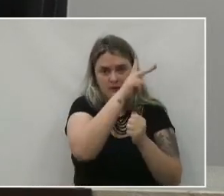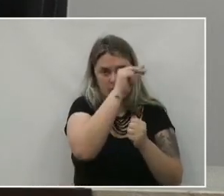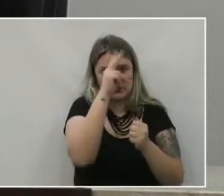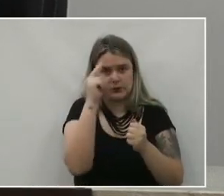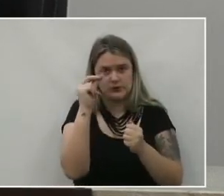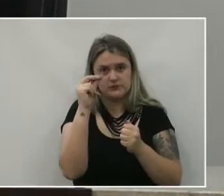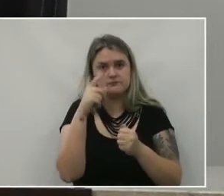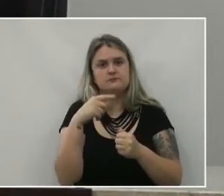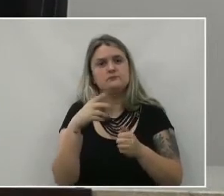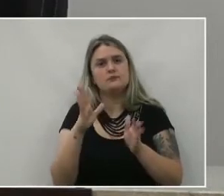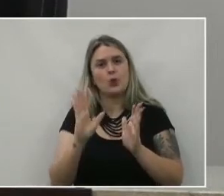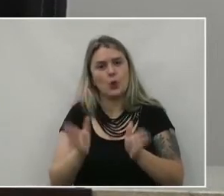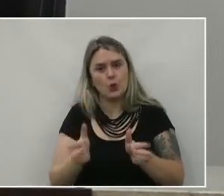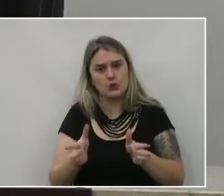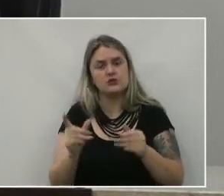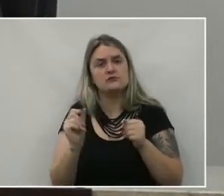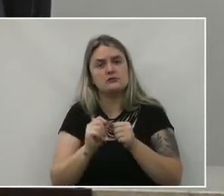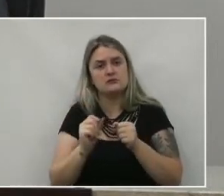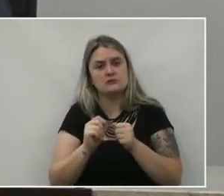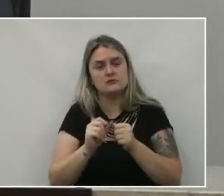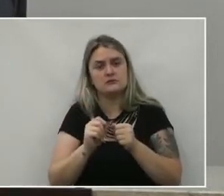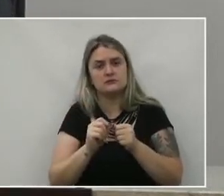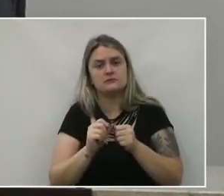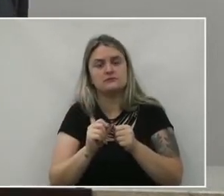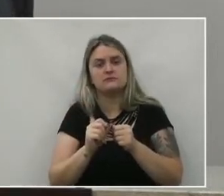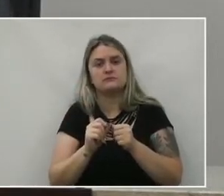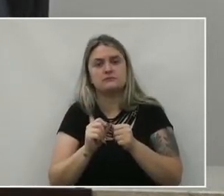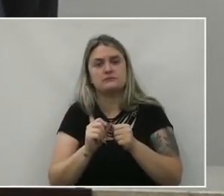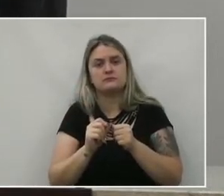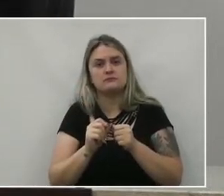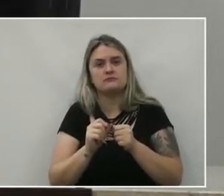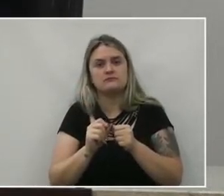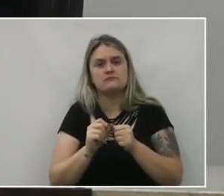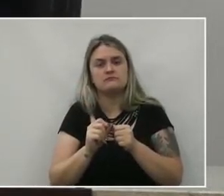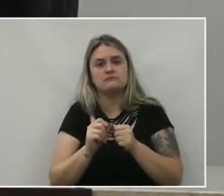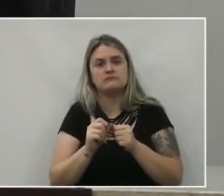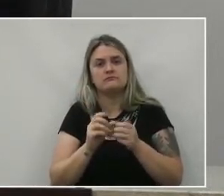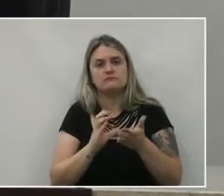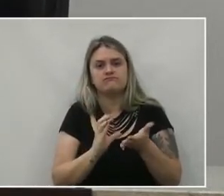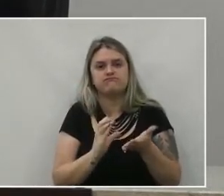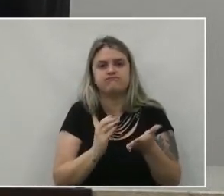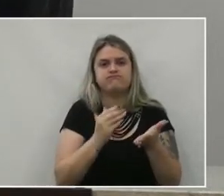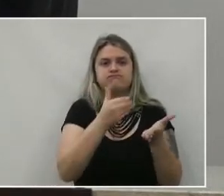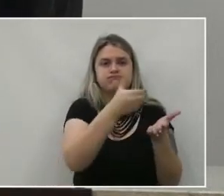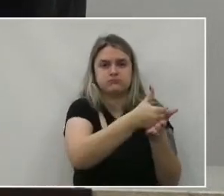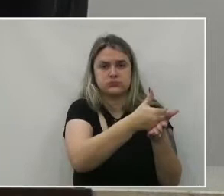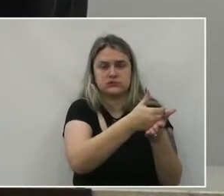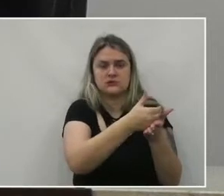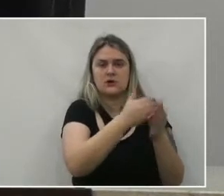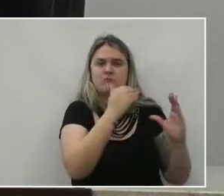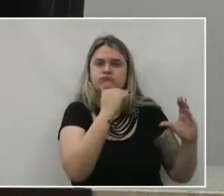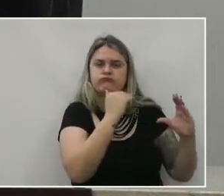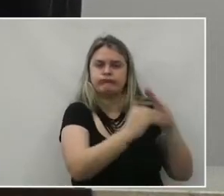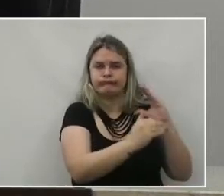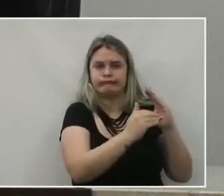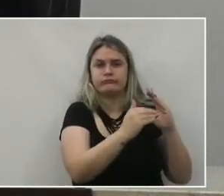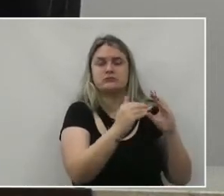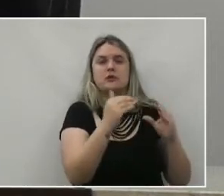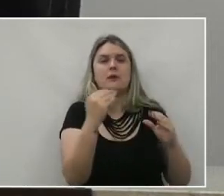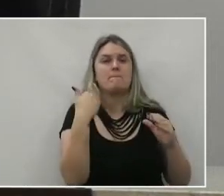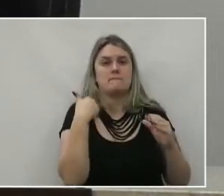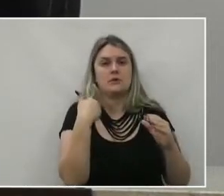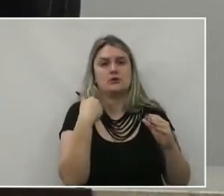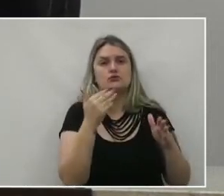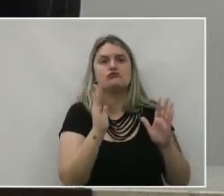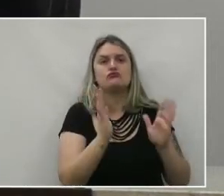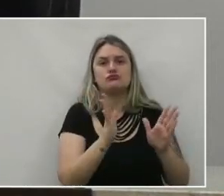Fizemos na data De hoje Já Um repasse Eletrônico Da parte Dos recursos Que